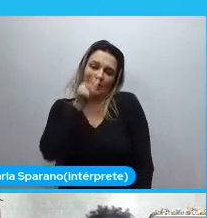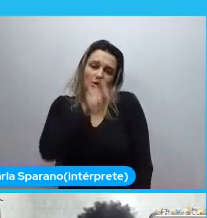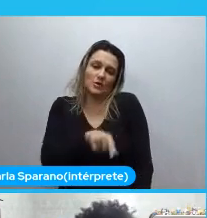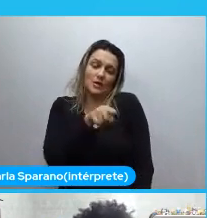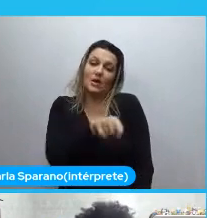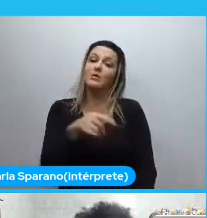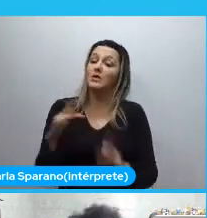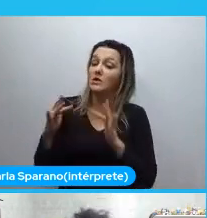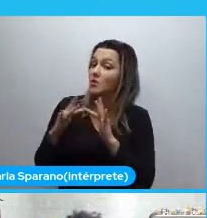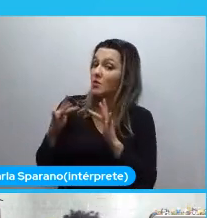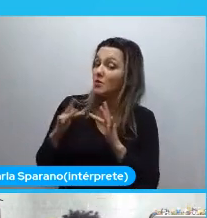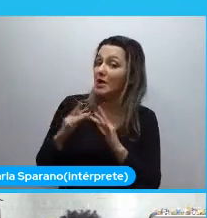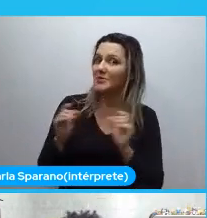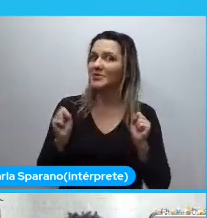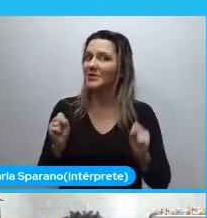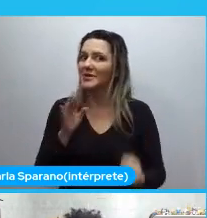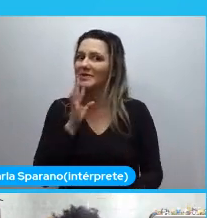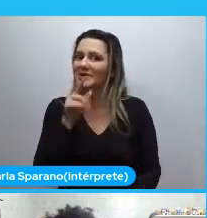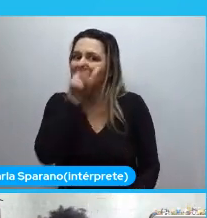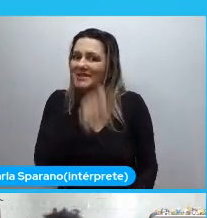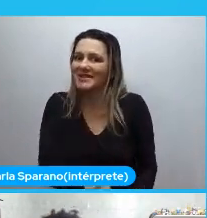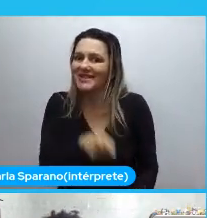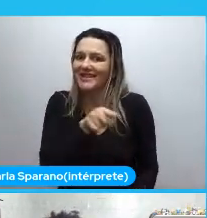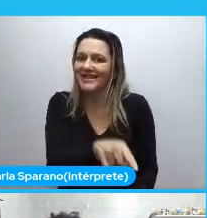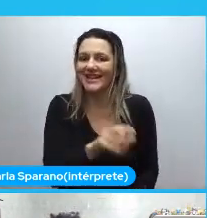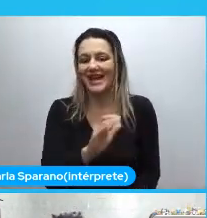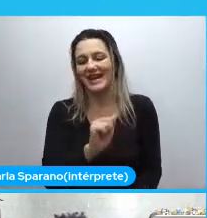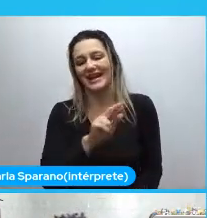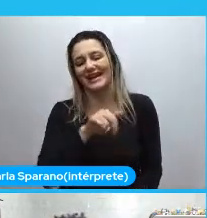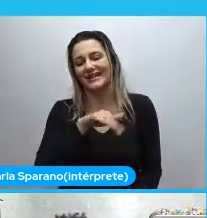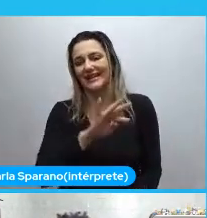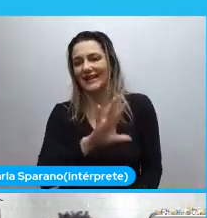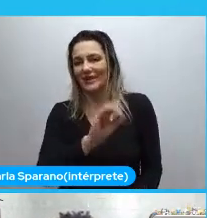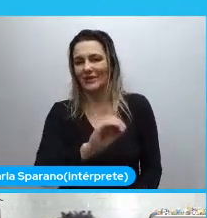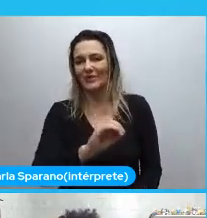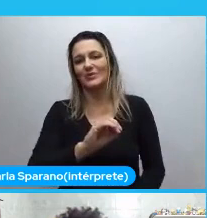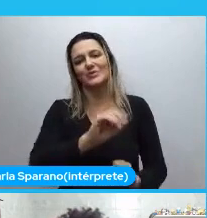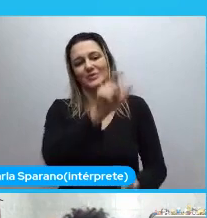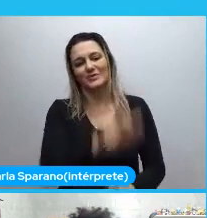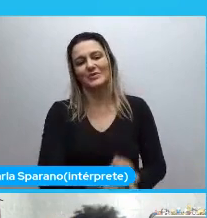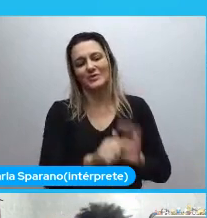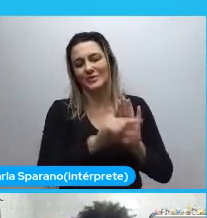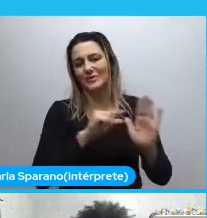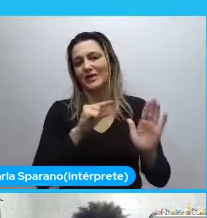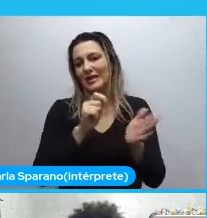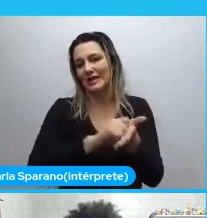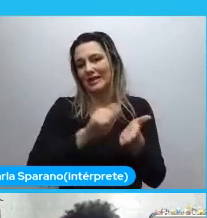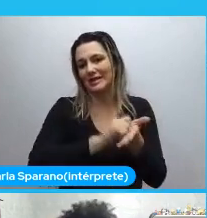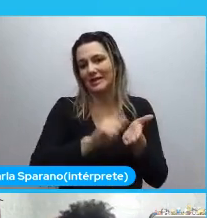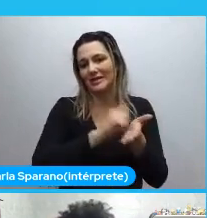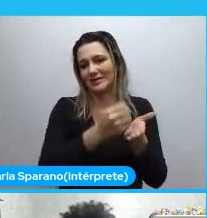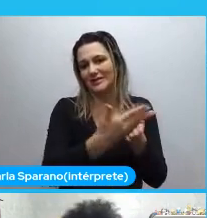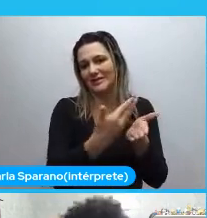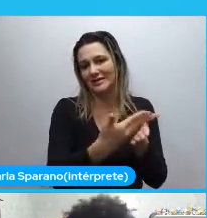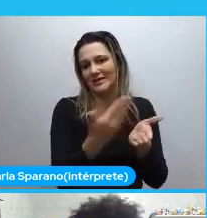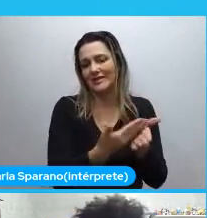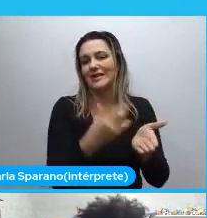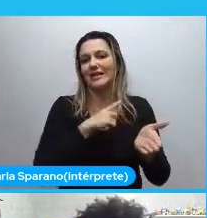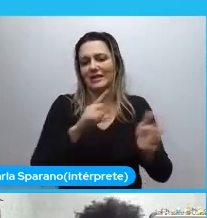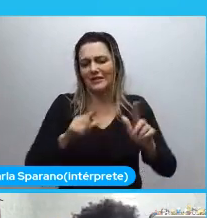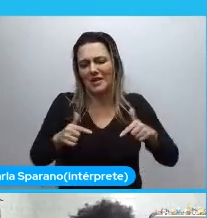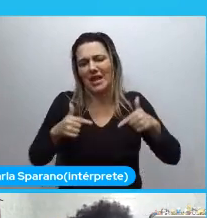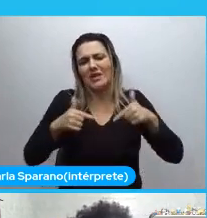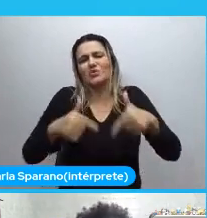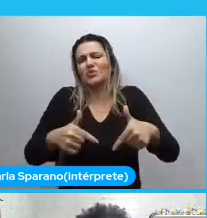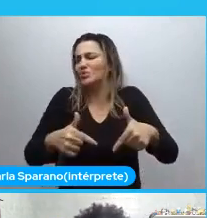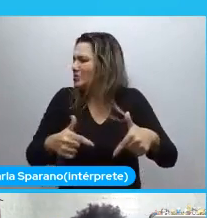contatos. Adoraria conhecer. Aproveitando aqui. Não isso. O momento que ela está ali. Fazendo aquelas lutas. Nas trincheiras.